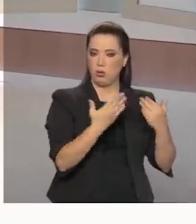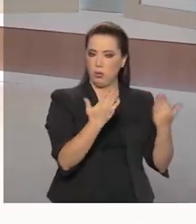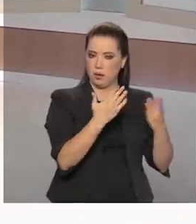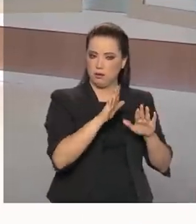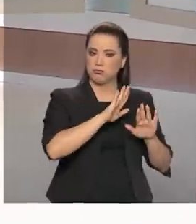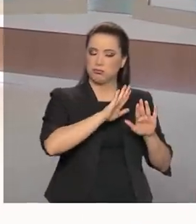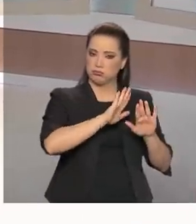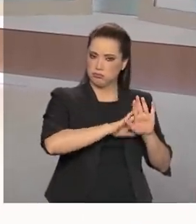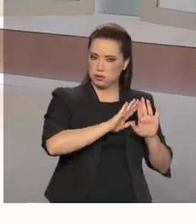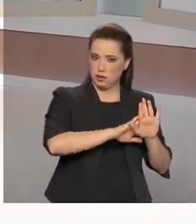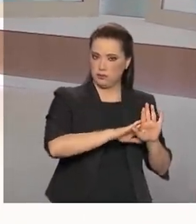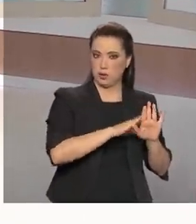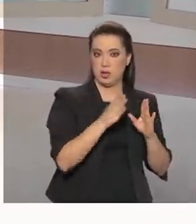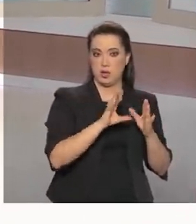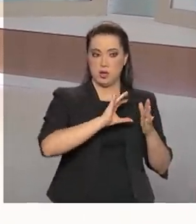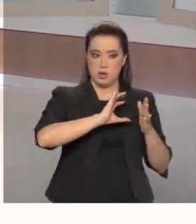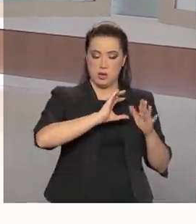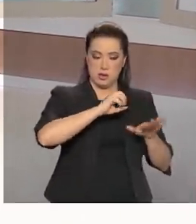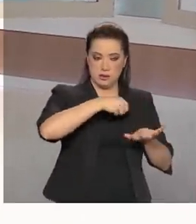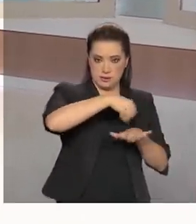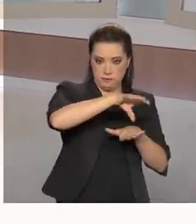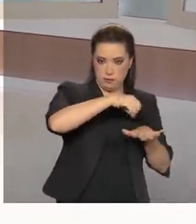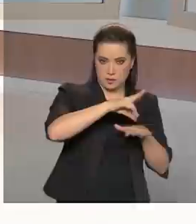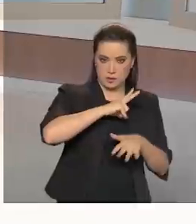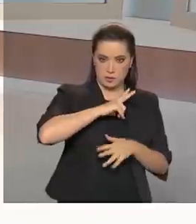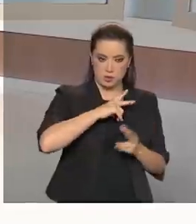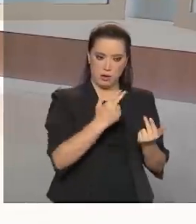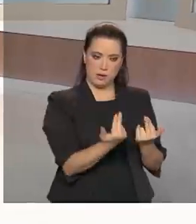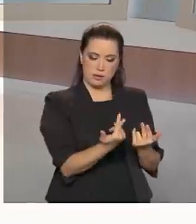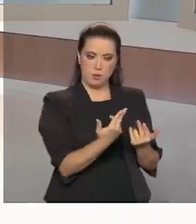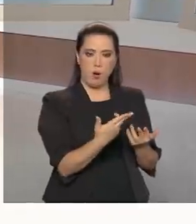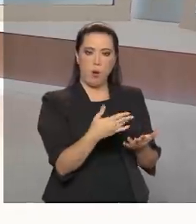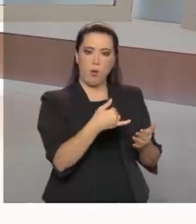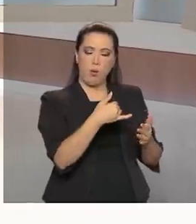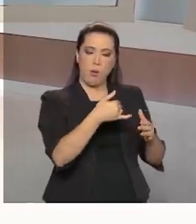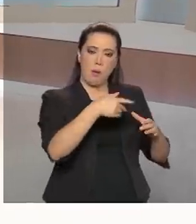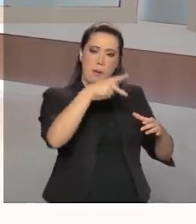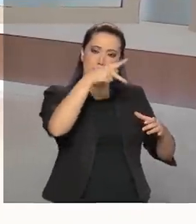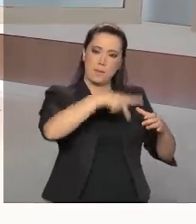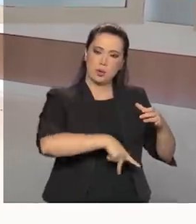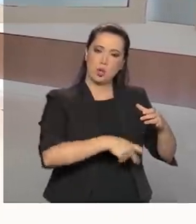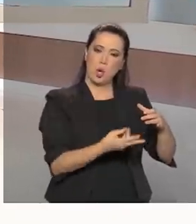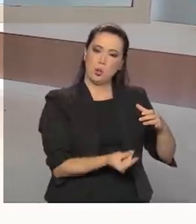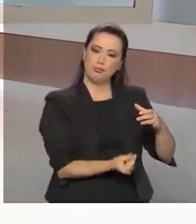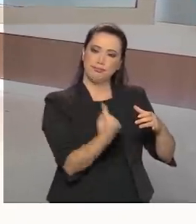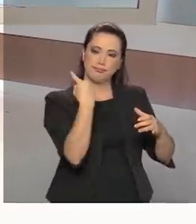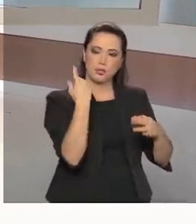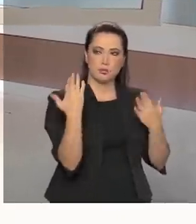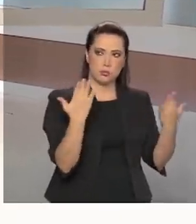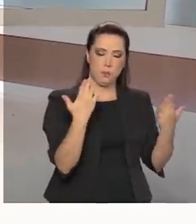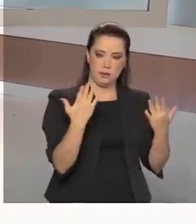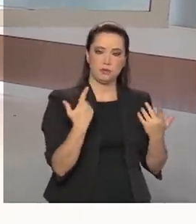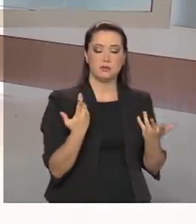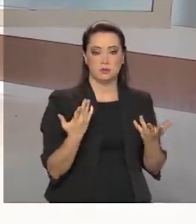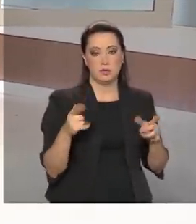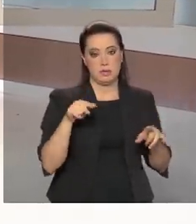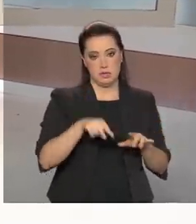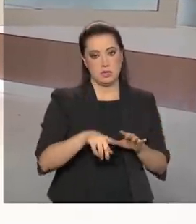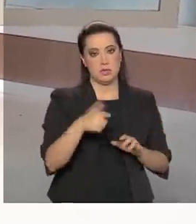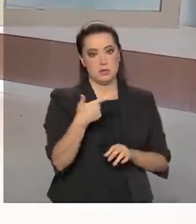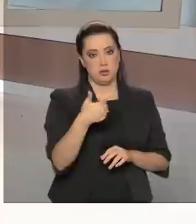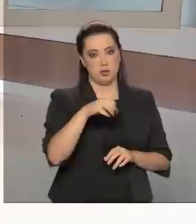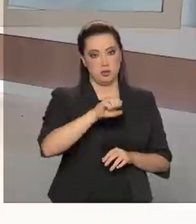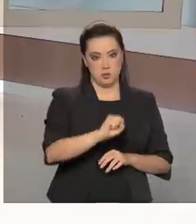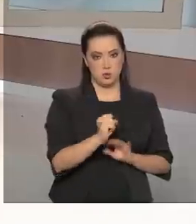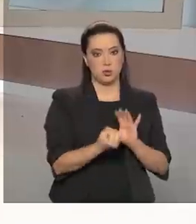do compartilhamento de dados. Nesse sentido, em 2018, foi criada a Lei Geral de Proteção de Dados e agora, em